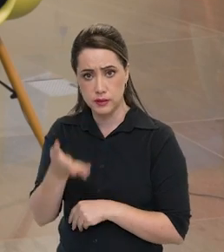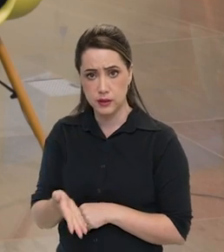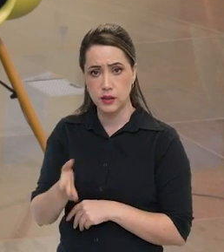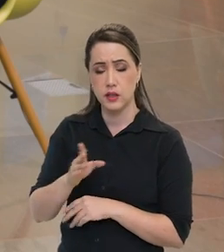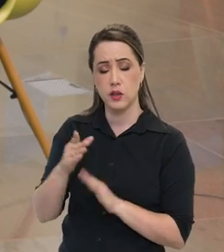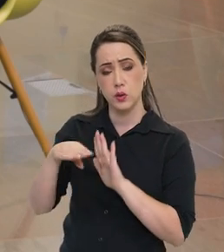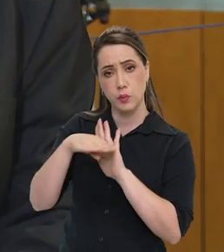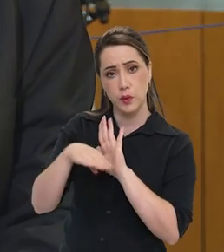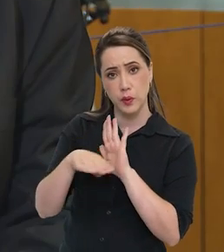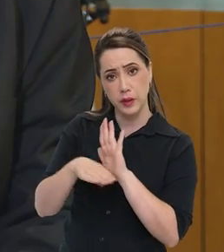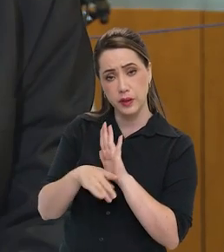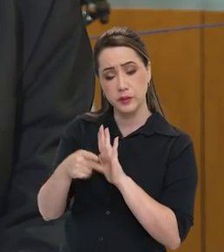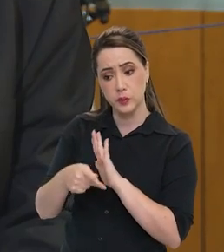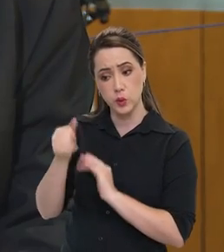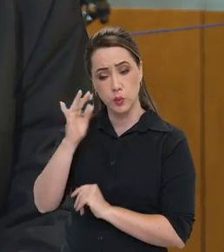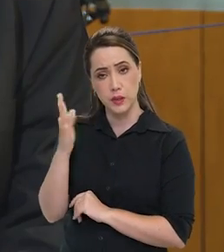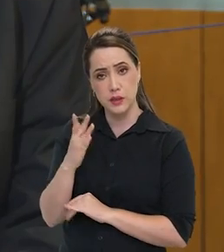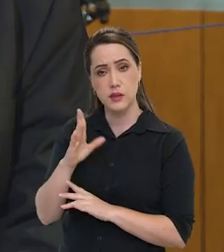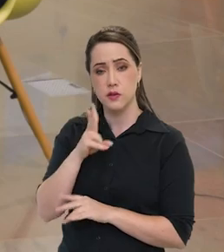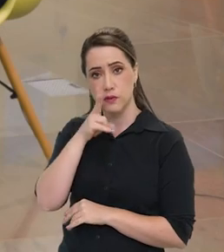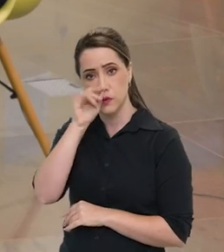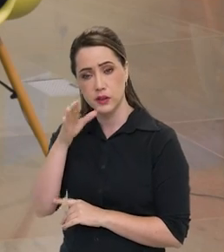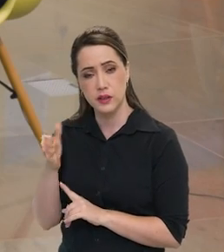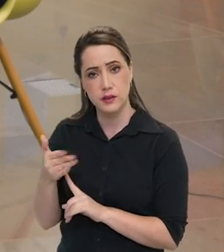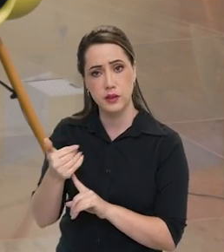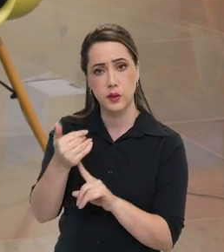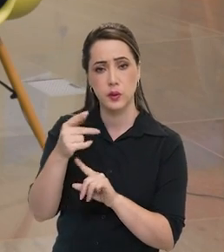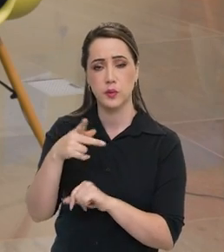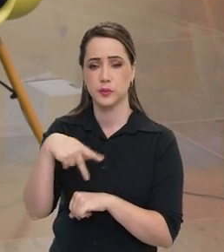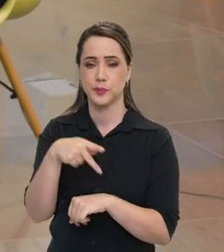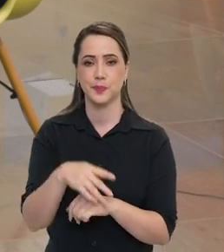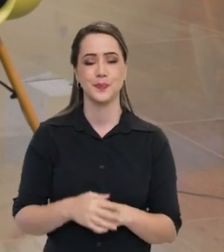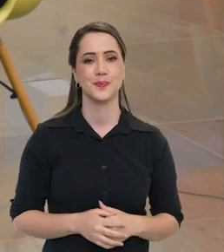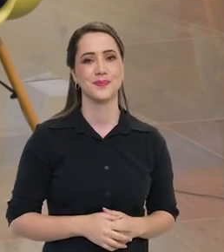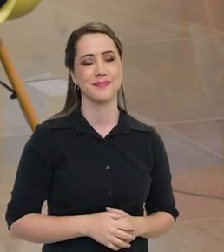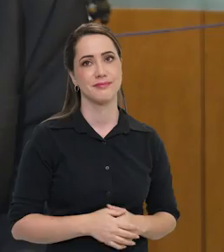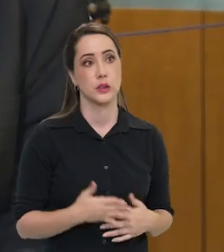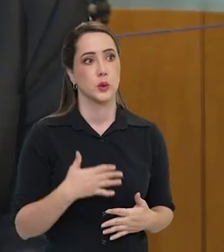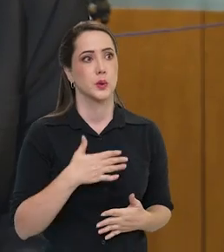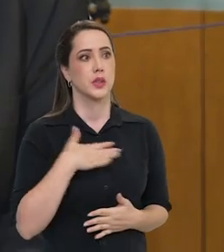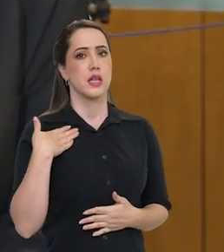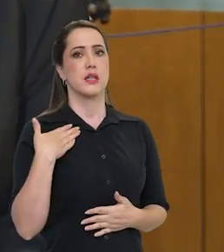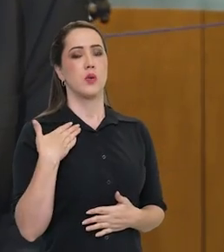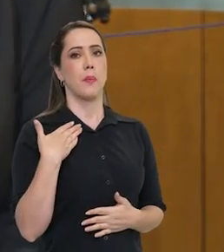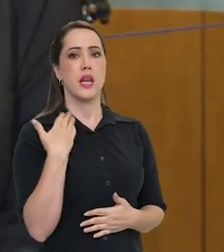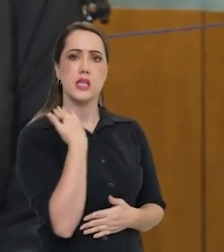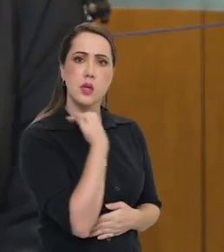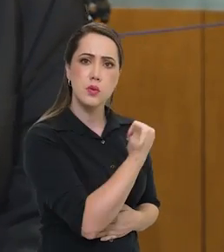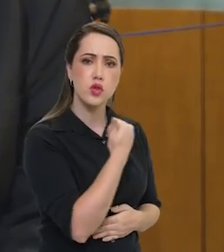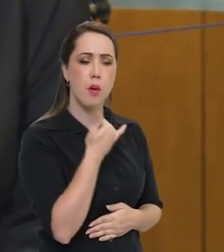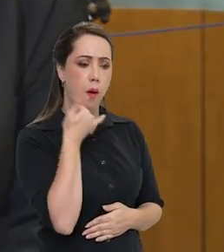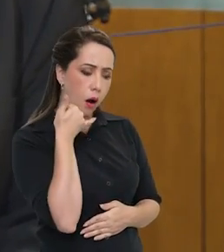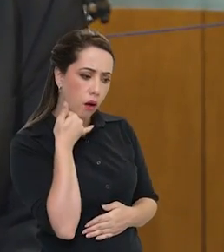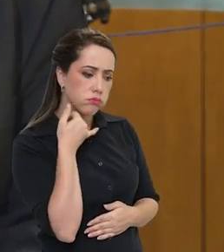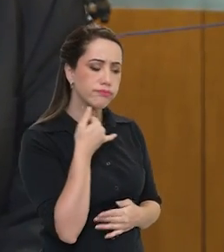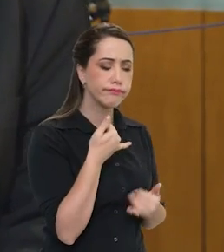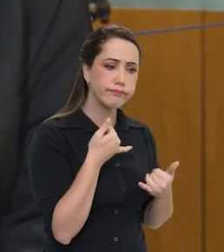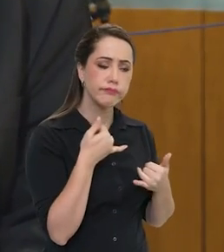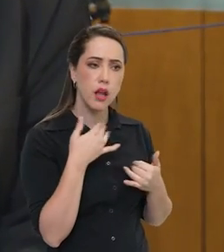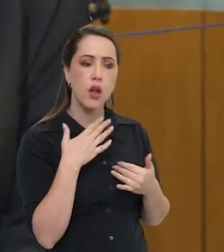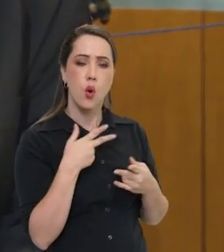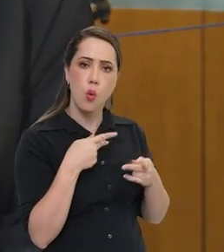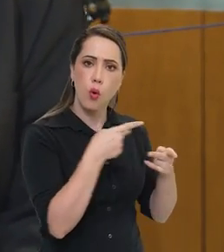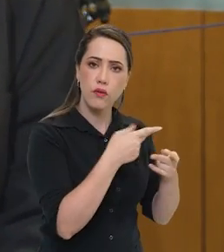do Programa Espacial Brasileiro e fortalecer o desenvolvimento tecnológico do país? Recebi com muita surpresa o telefonema, o convite.